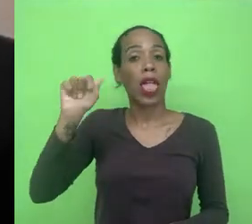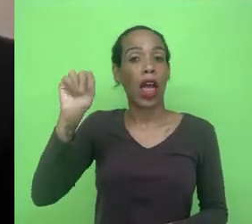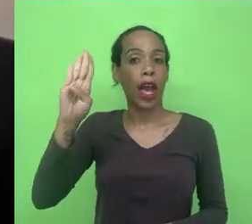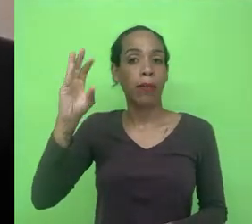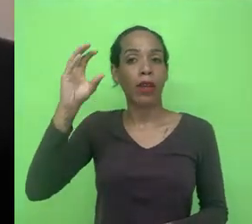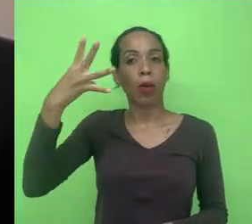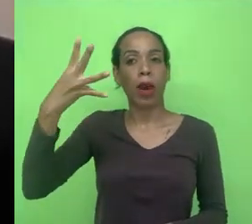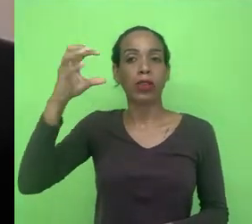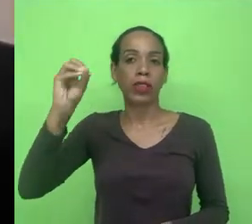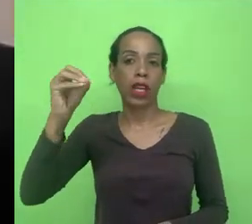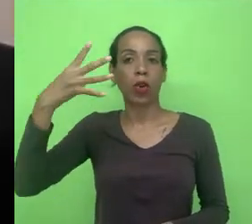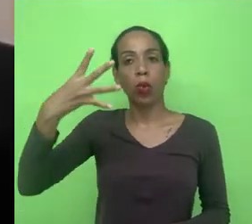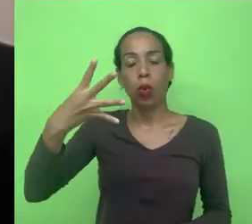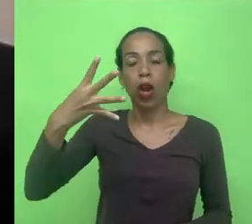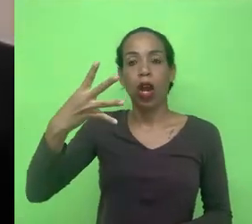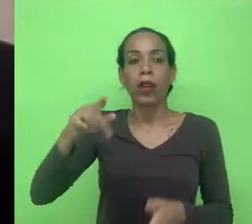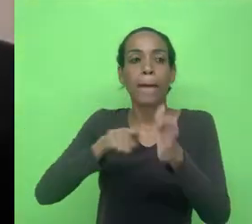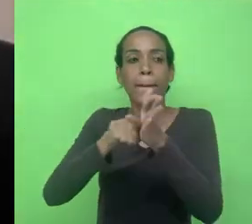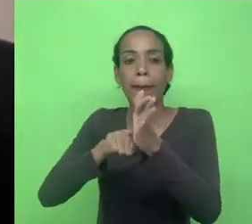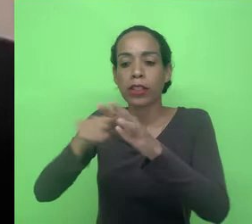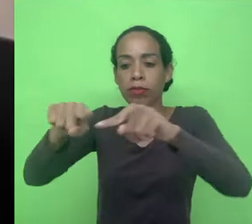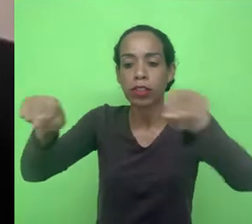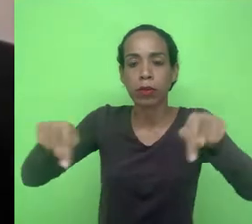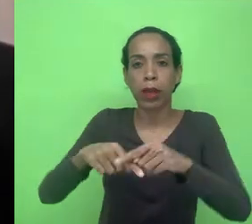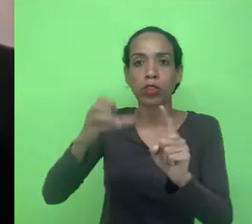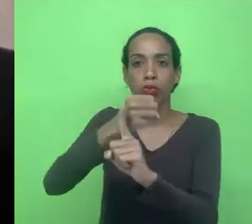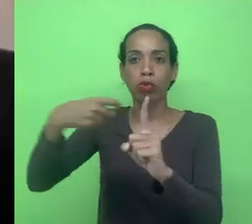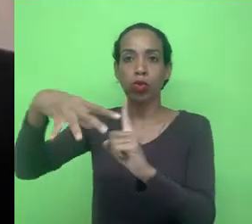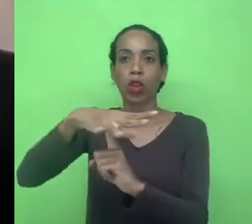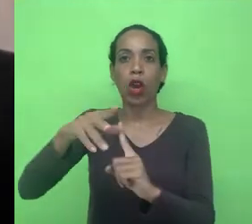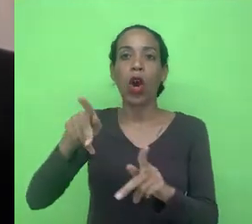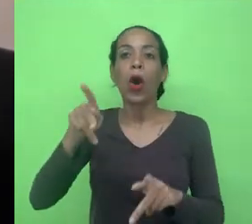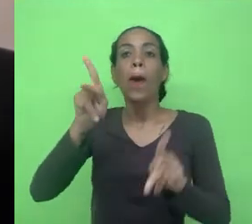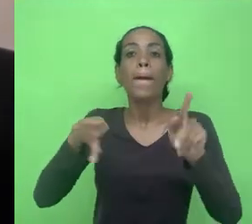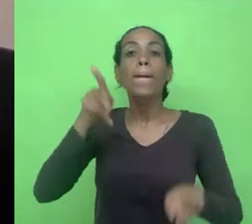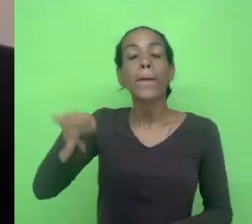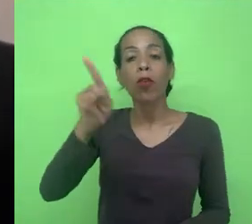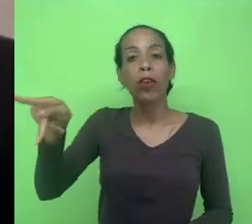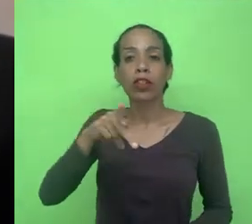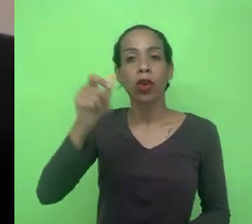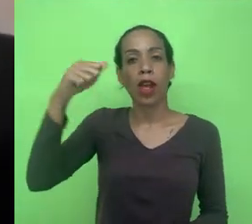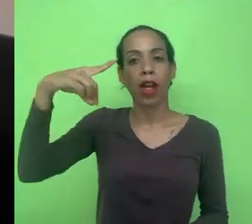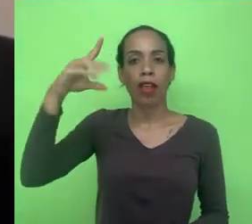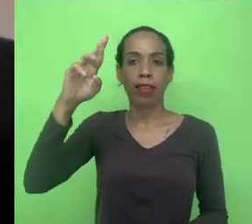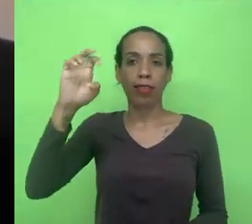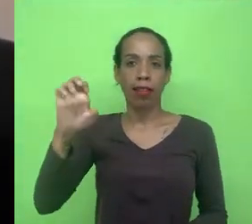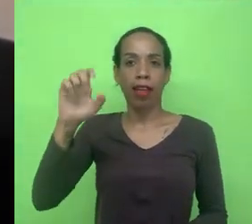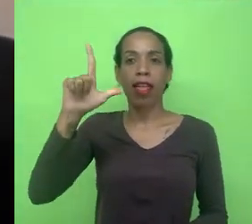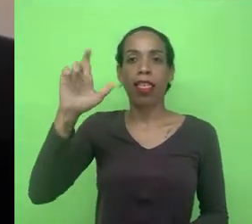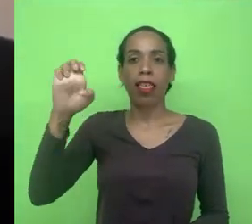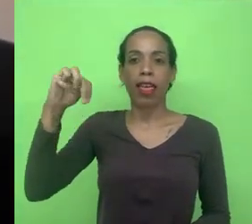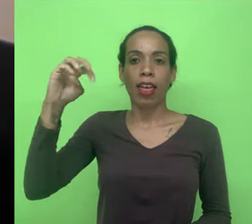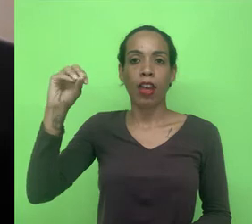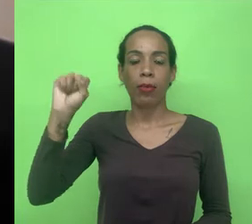laboratório de pesquisa em mídia, redes e espaço social, coordenado pelo professor André Lemos, sendo também bacharel em